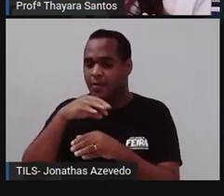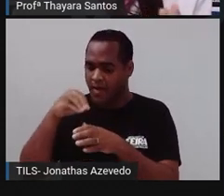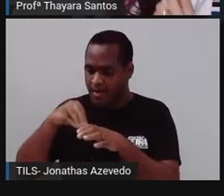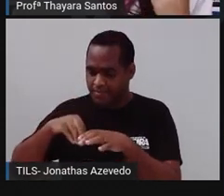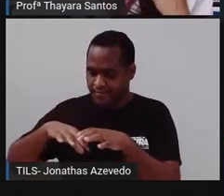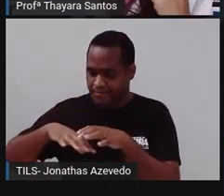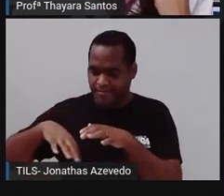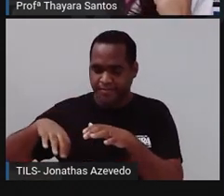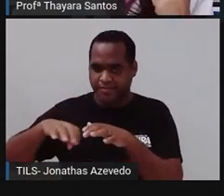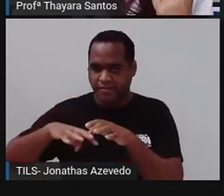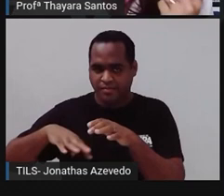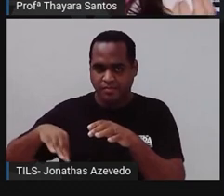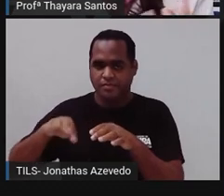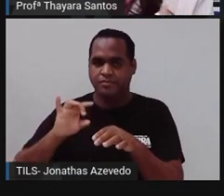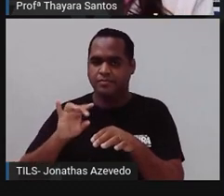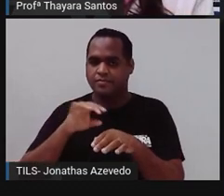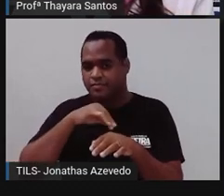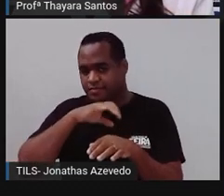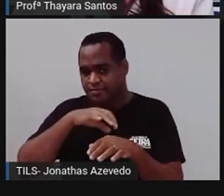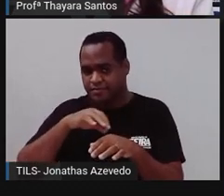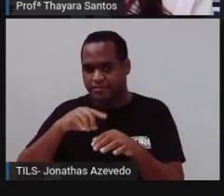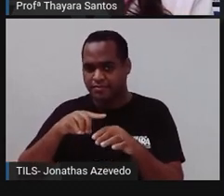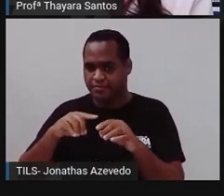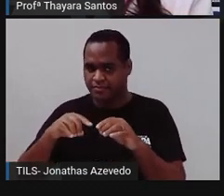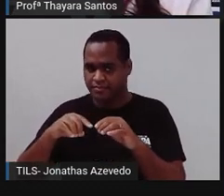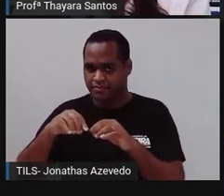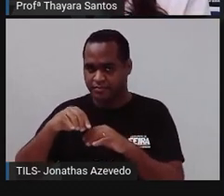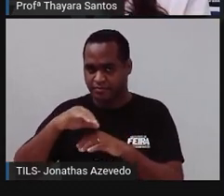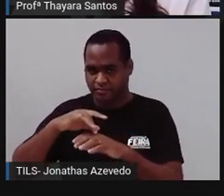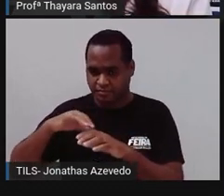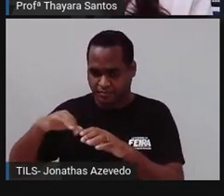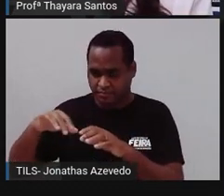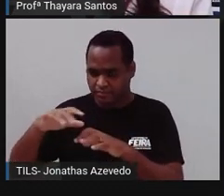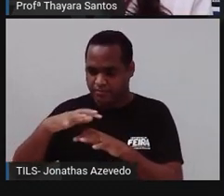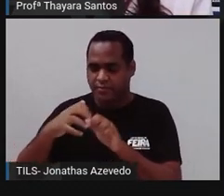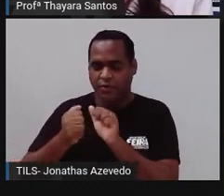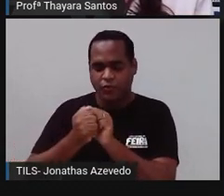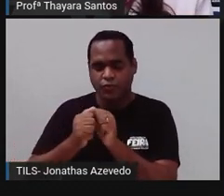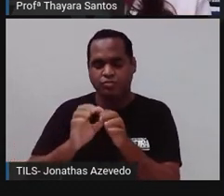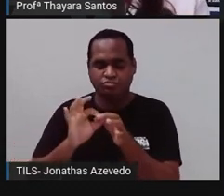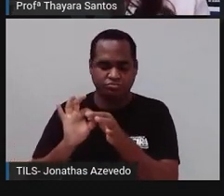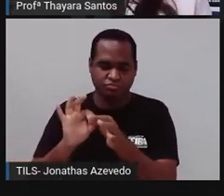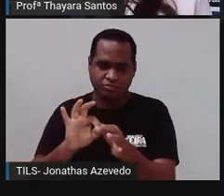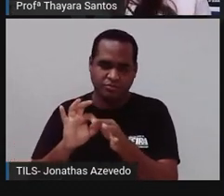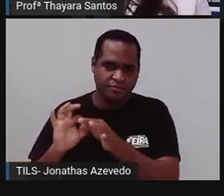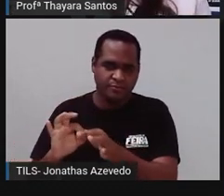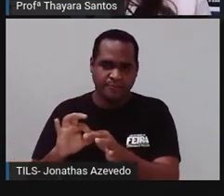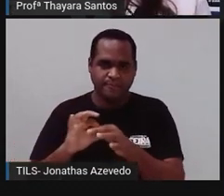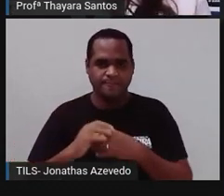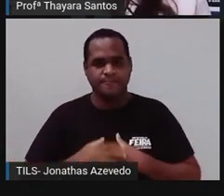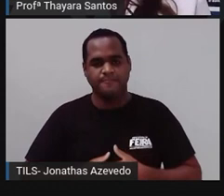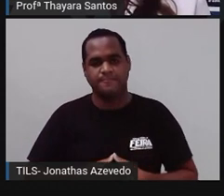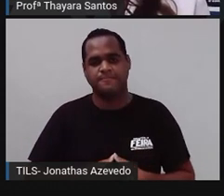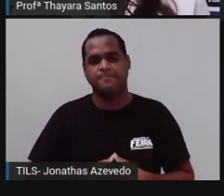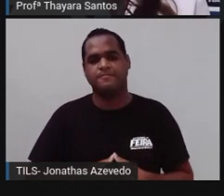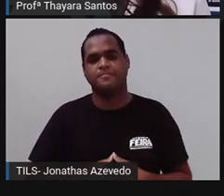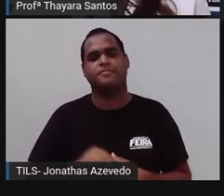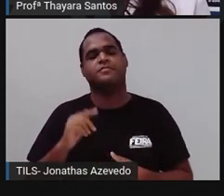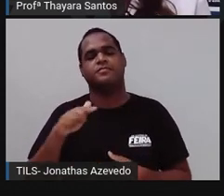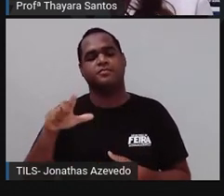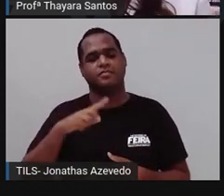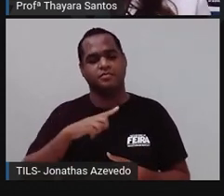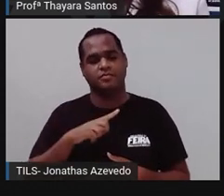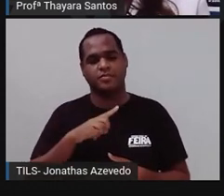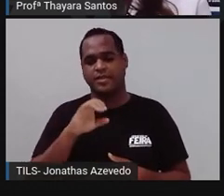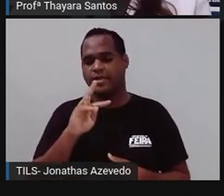aqui. E não é só um animal, não. Aí tem uma colônia, tem vários pólipos juntinhos aqui. Esse outro animal que está aqui é